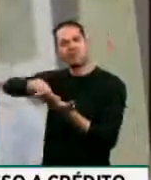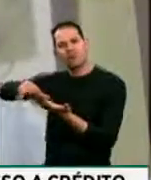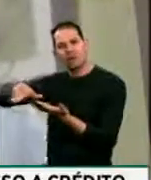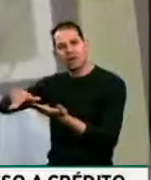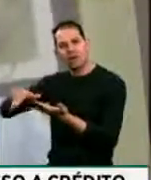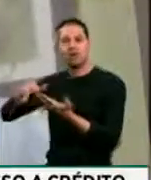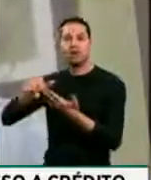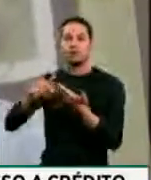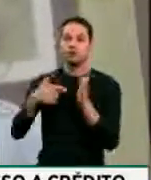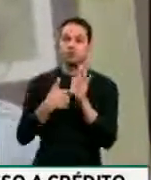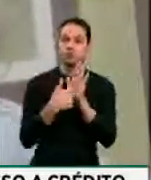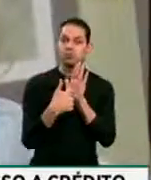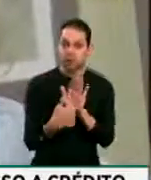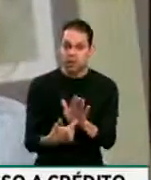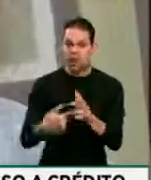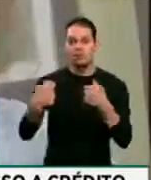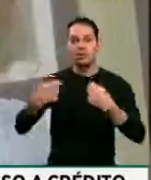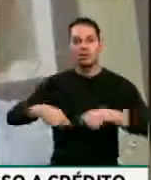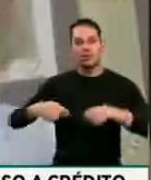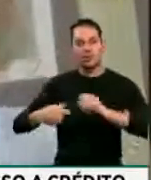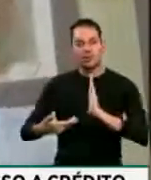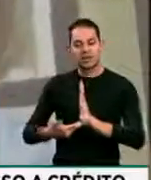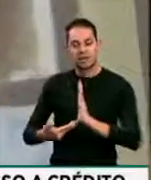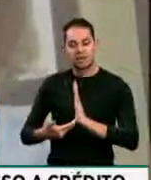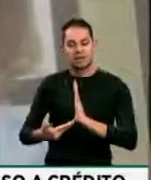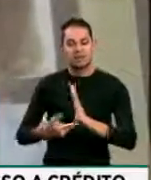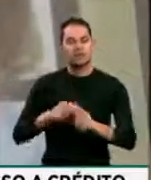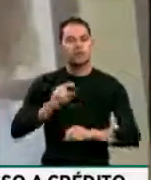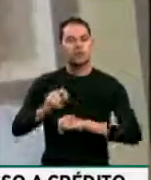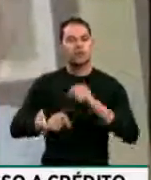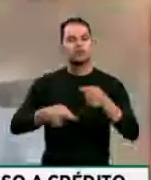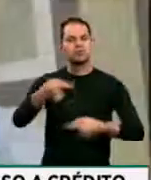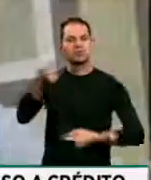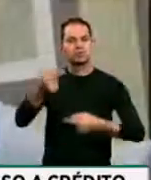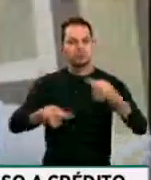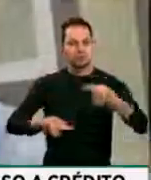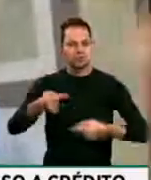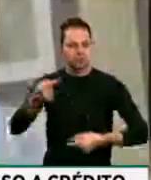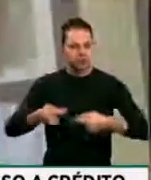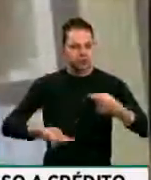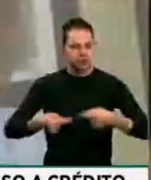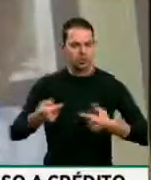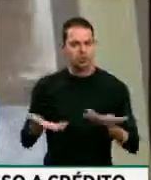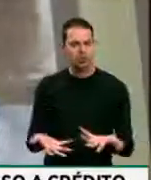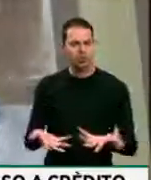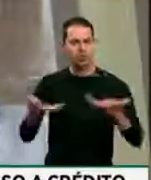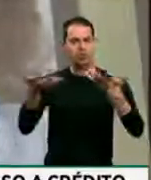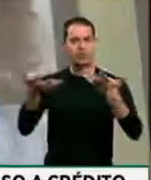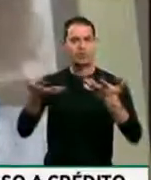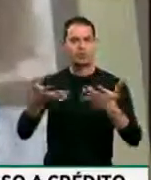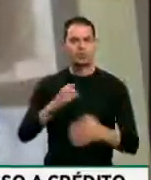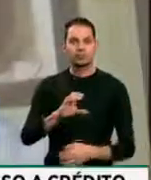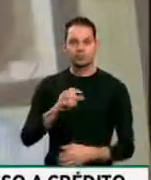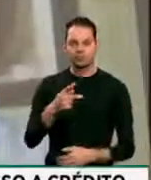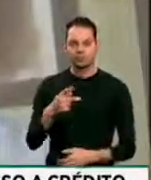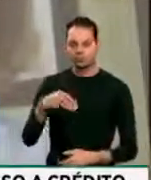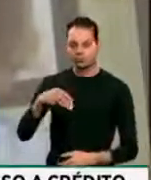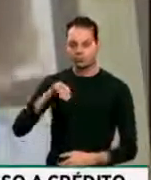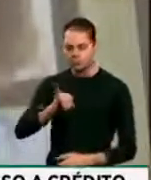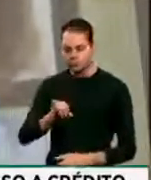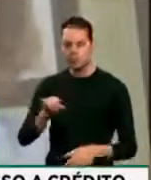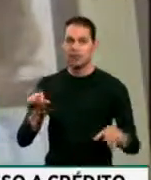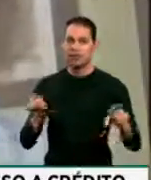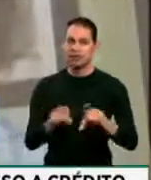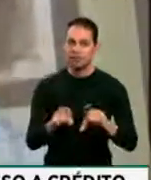à tona a necessidade dessa casa discutir não apenas o fortalecimento da nossa CPMI, como